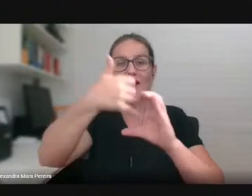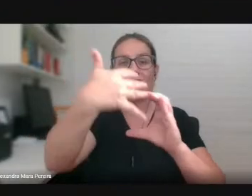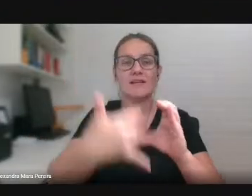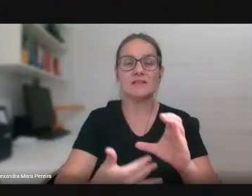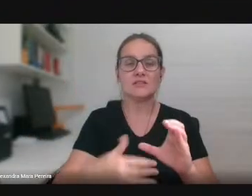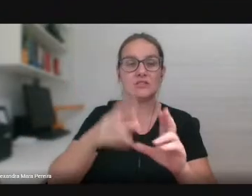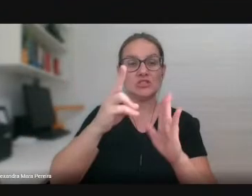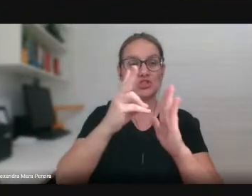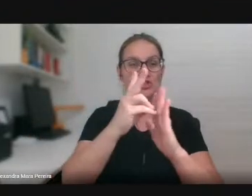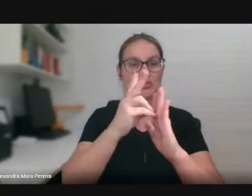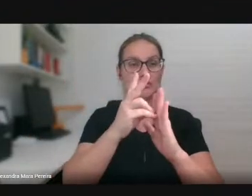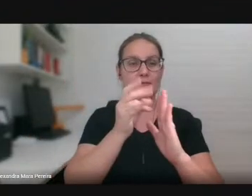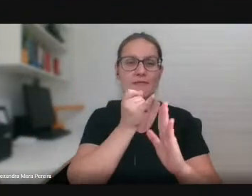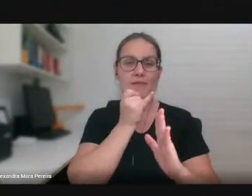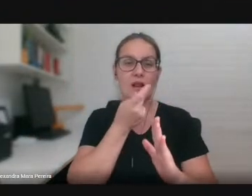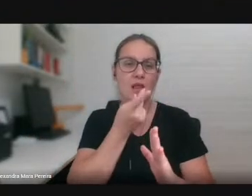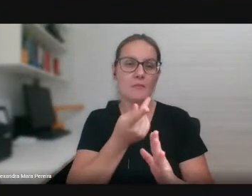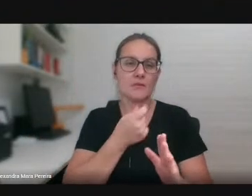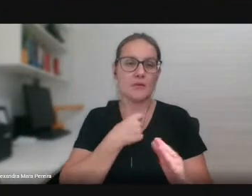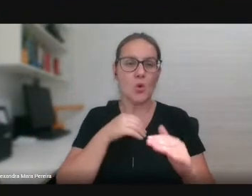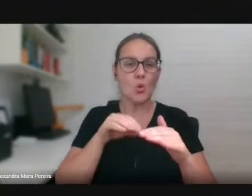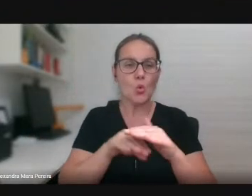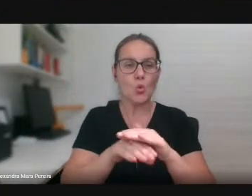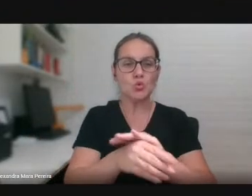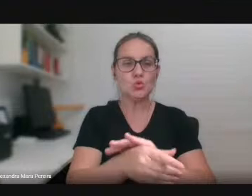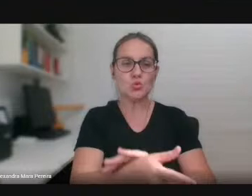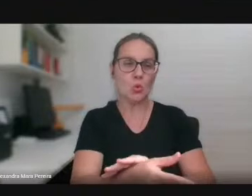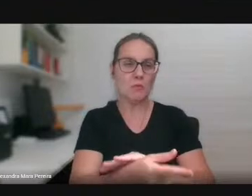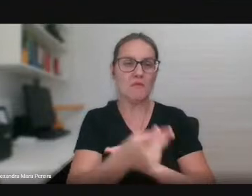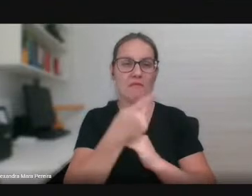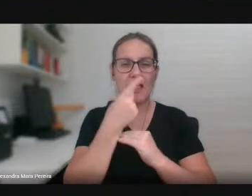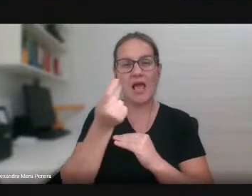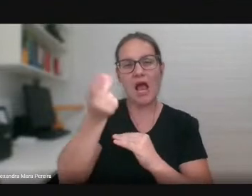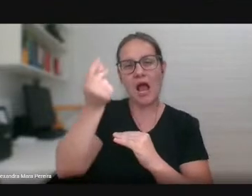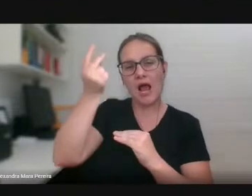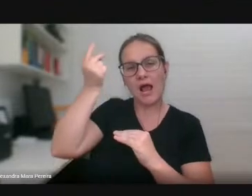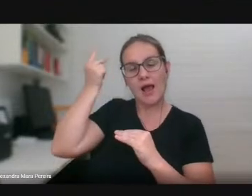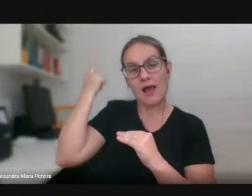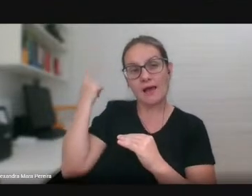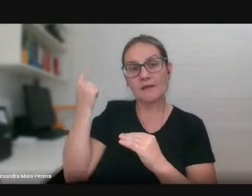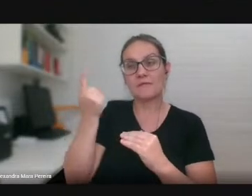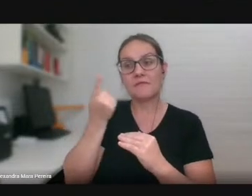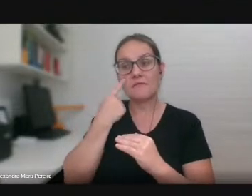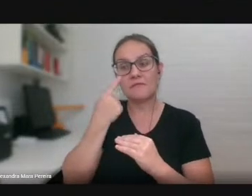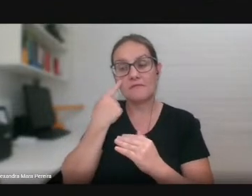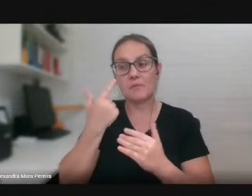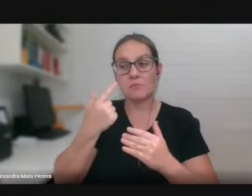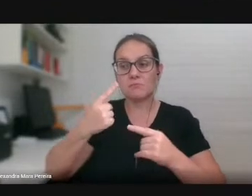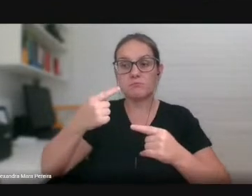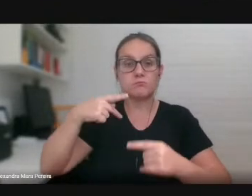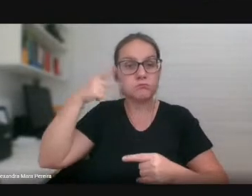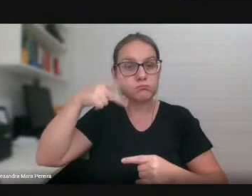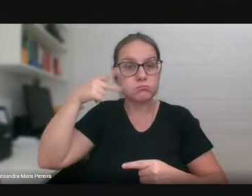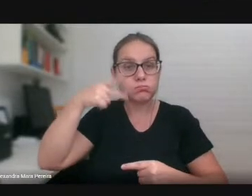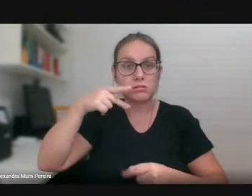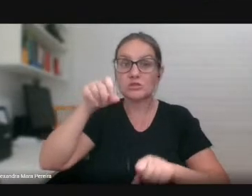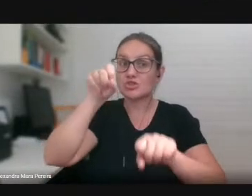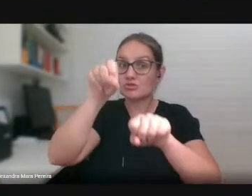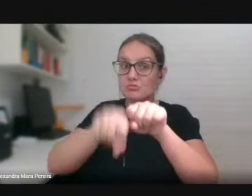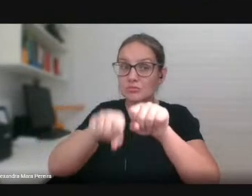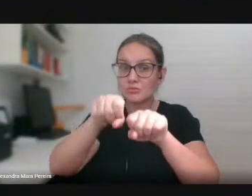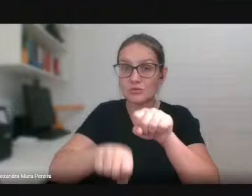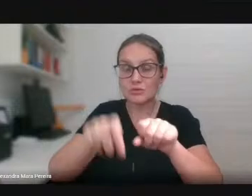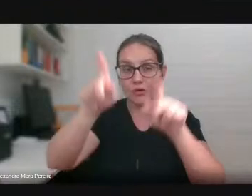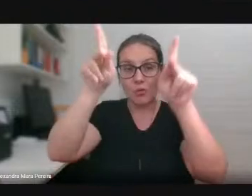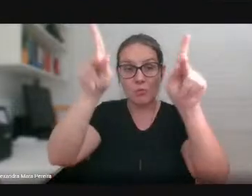retratam, enquanto portadores de costumes tidos como primitivos, leva a políticas ineficazes e danosas para essas populações